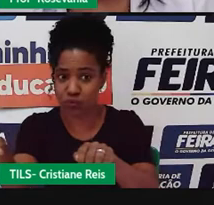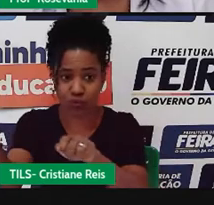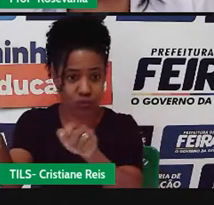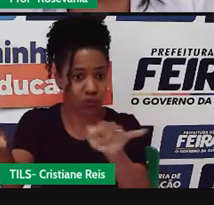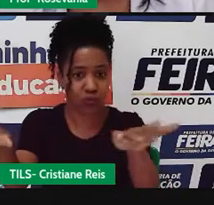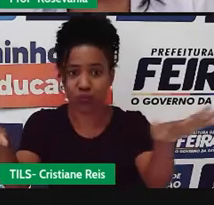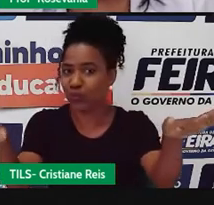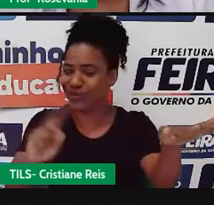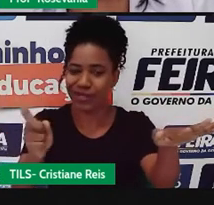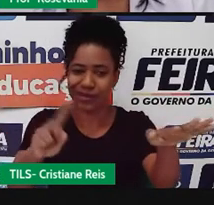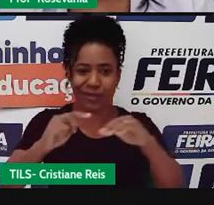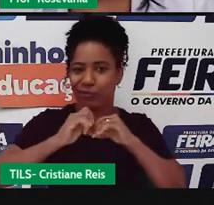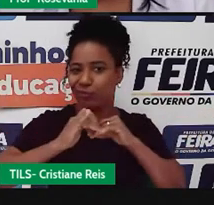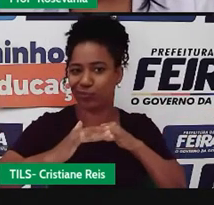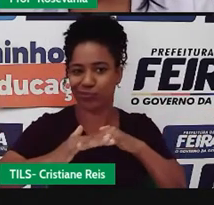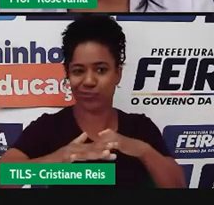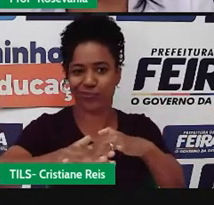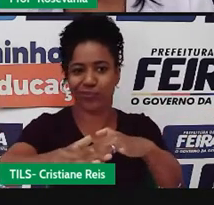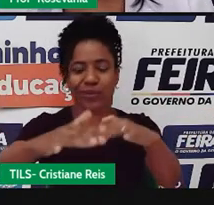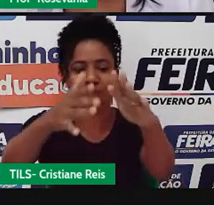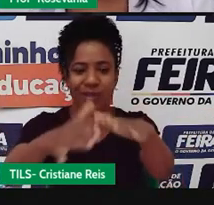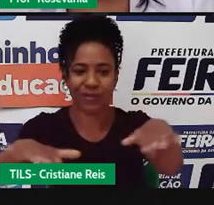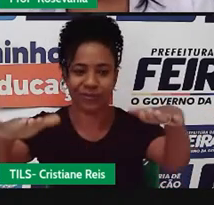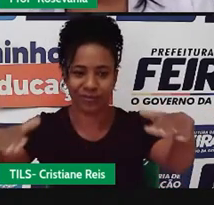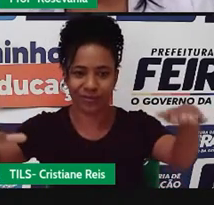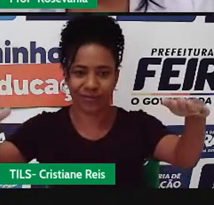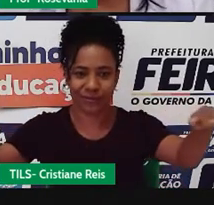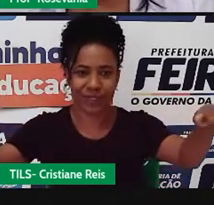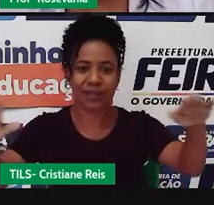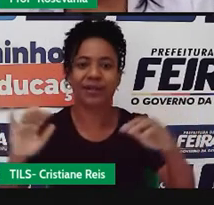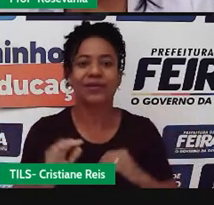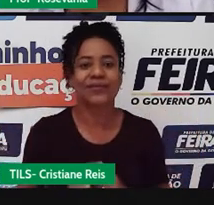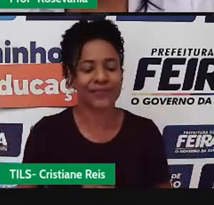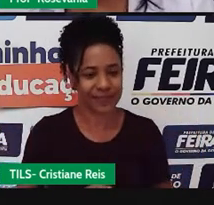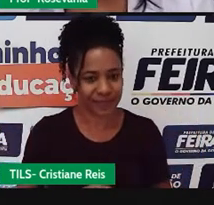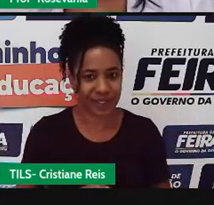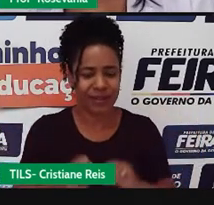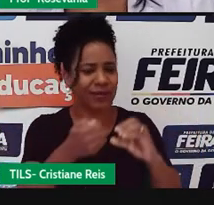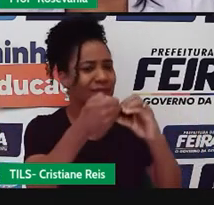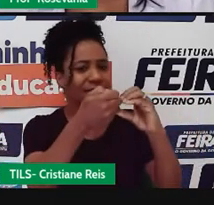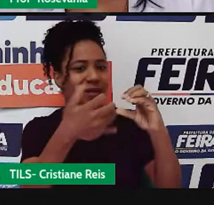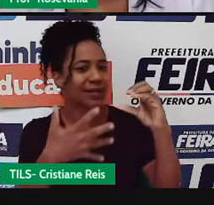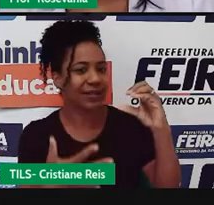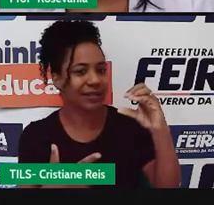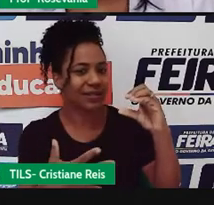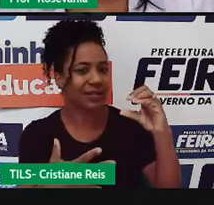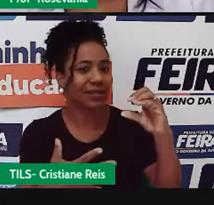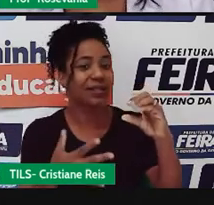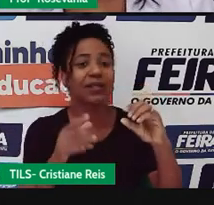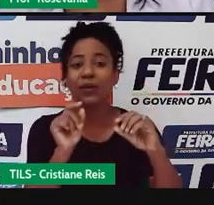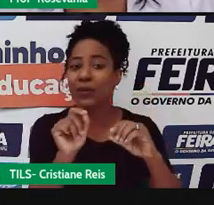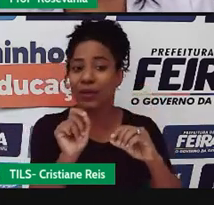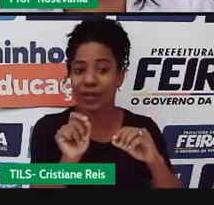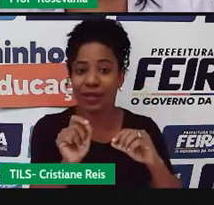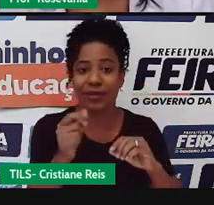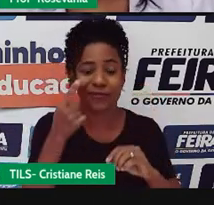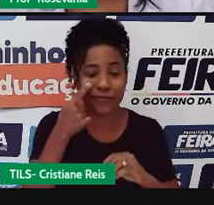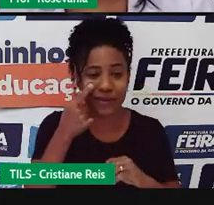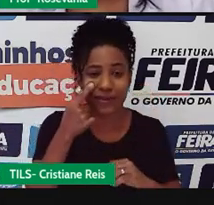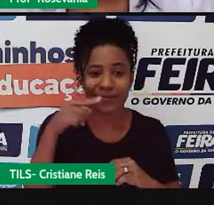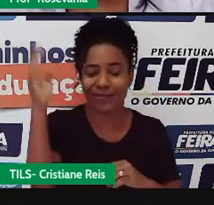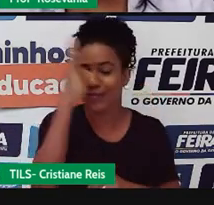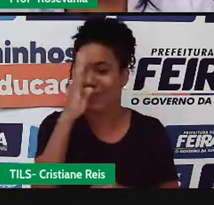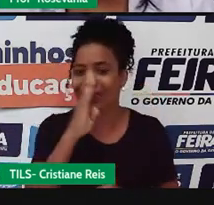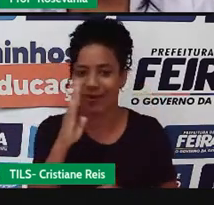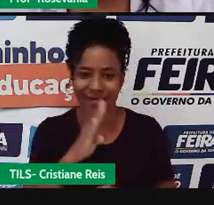gente já viu anteriormente. Então, quais são essas características gerais? vocês já perceberam que no território brasileiro a gente